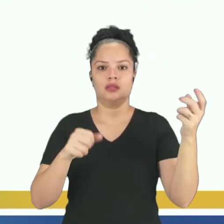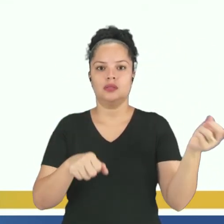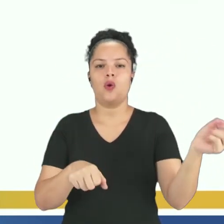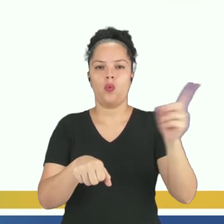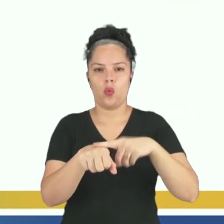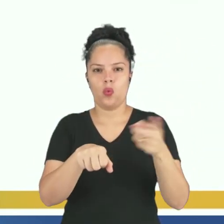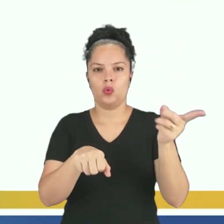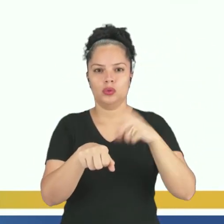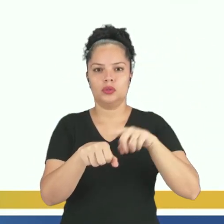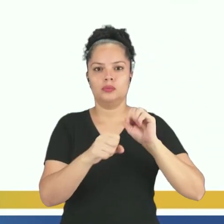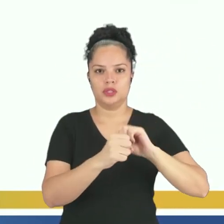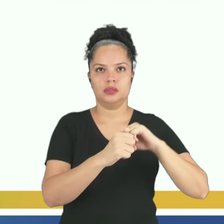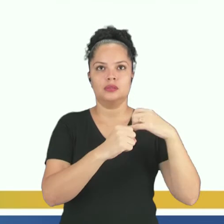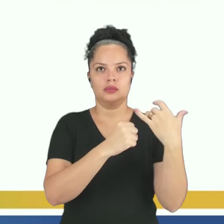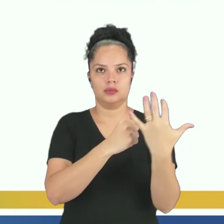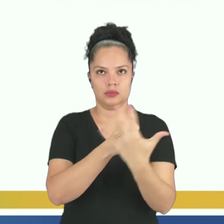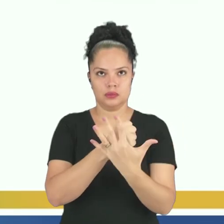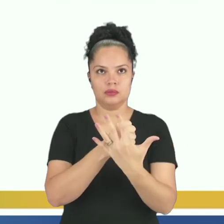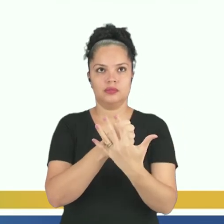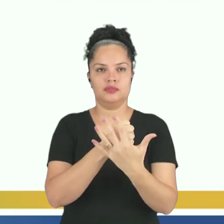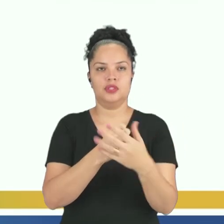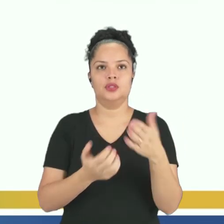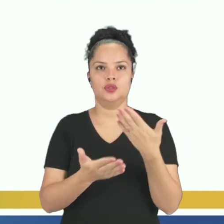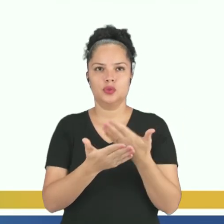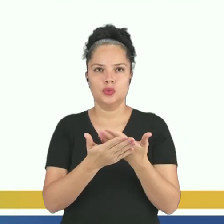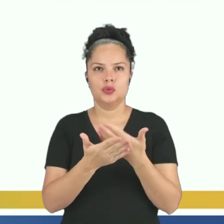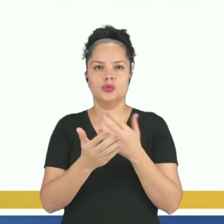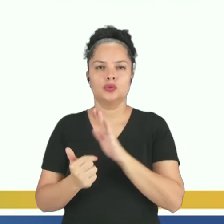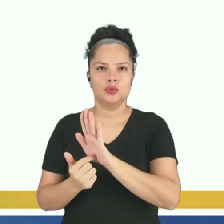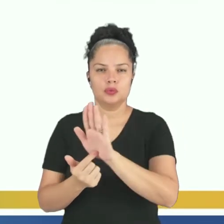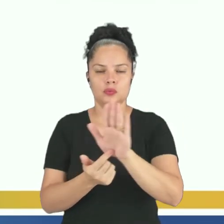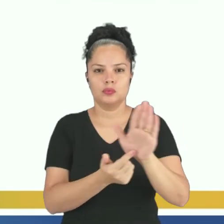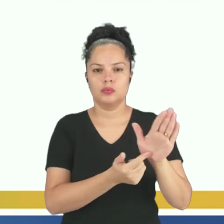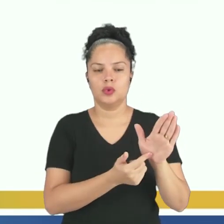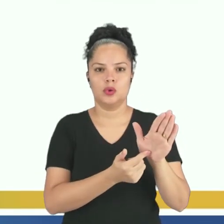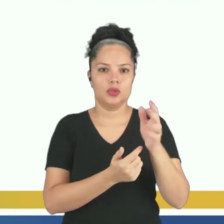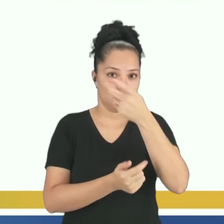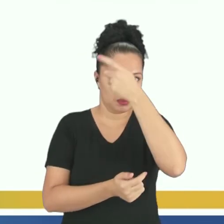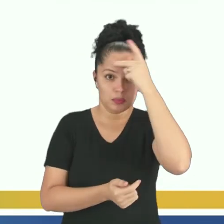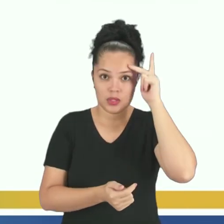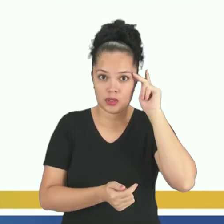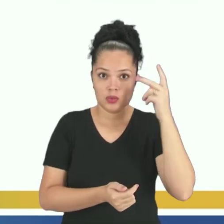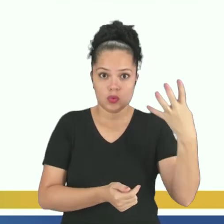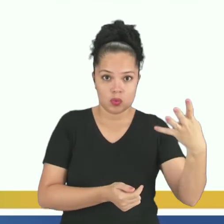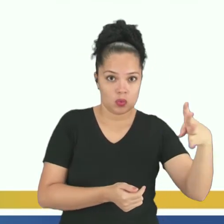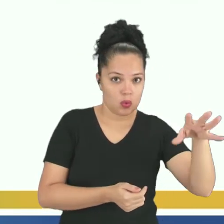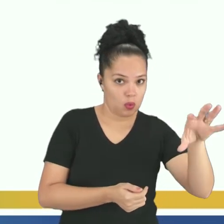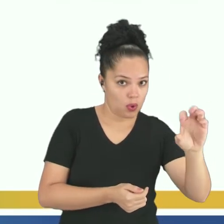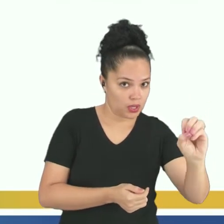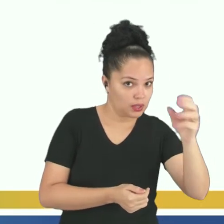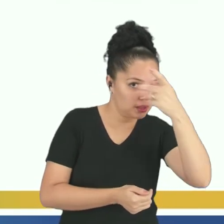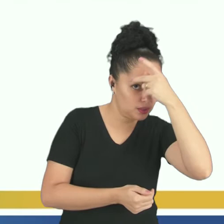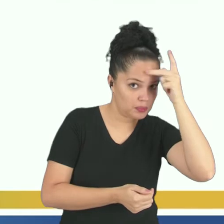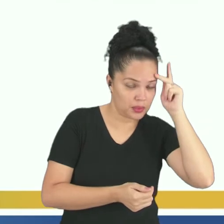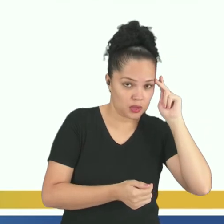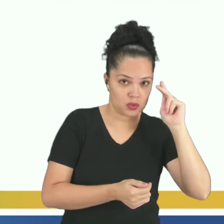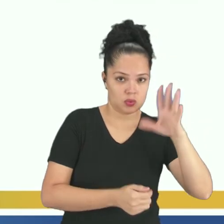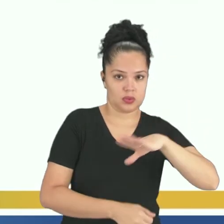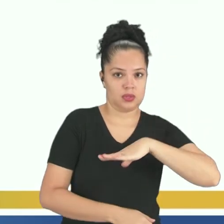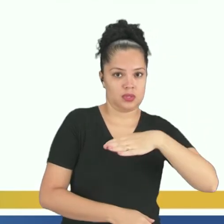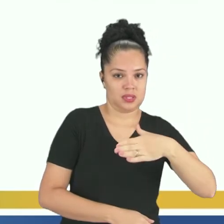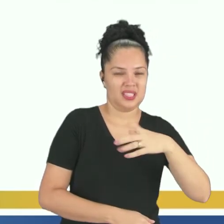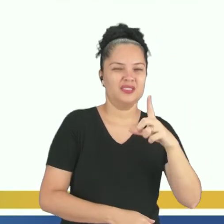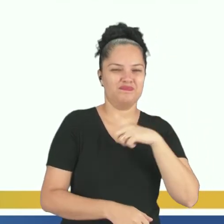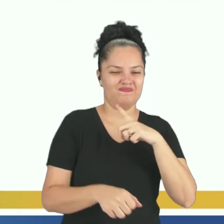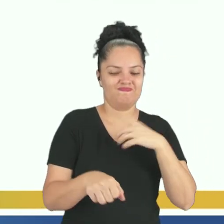contaminação pela Covid-19, estudos constataram que a cada 40 habitantes dessa cidade, 8 foram